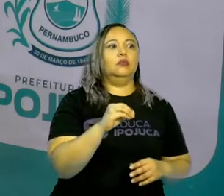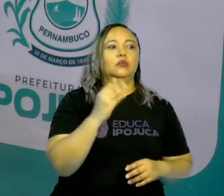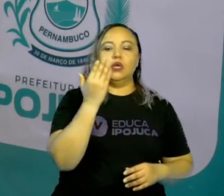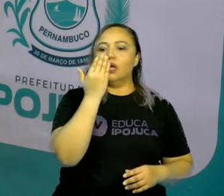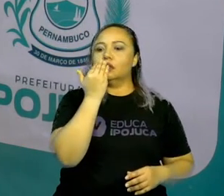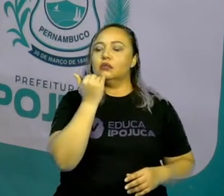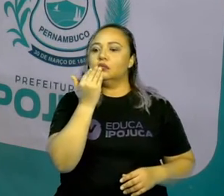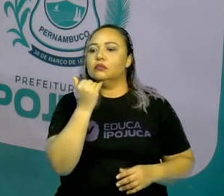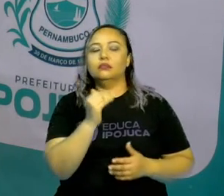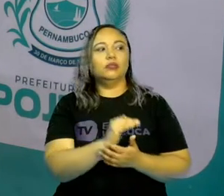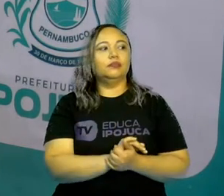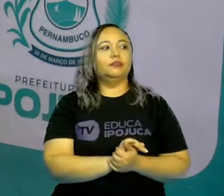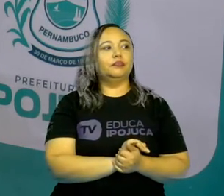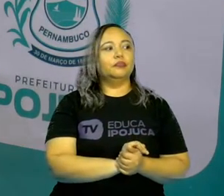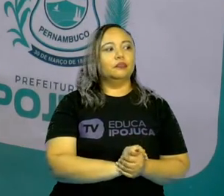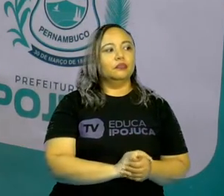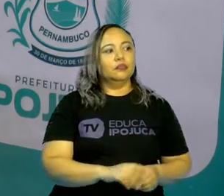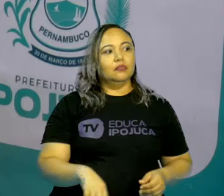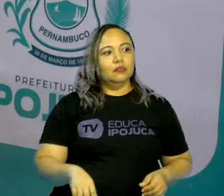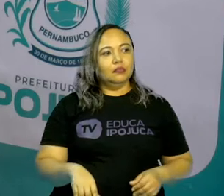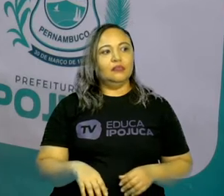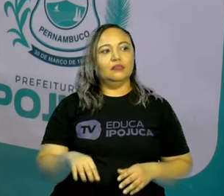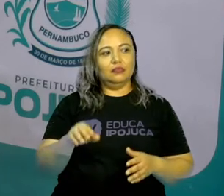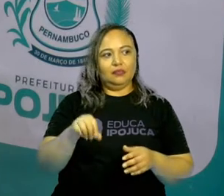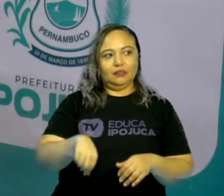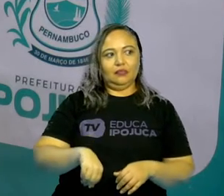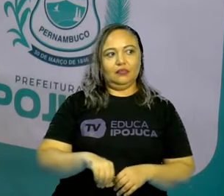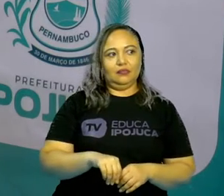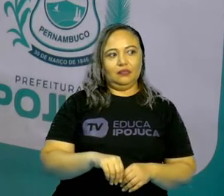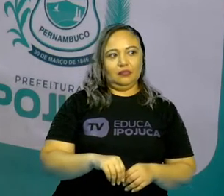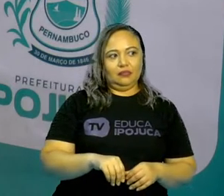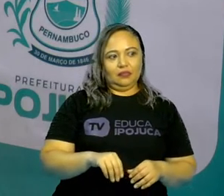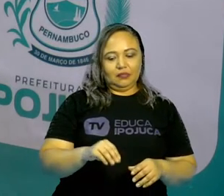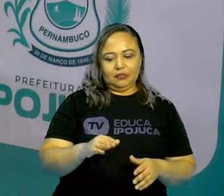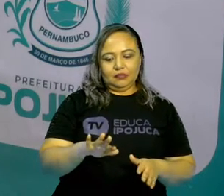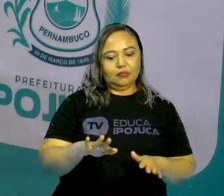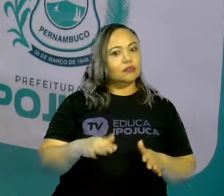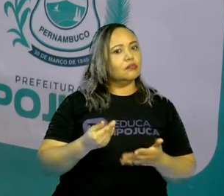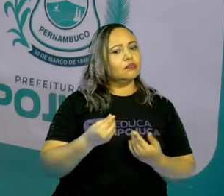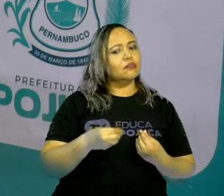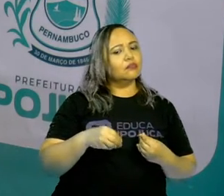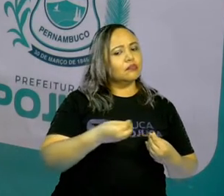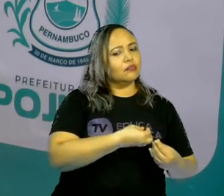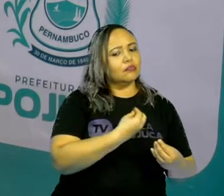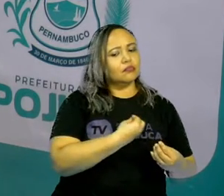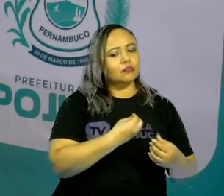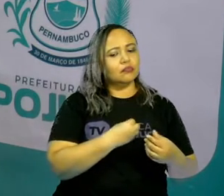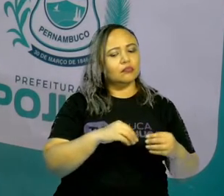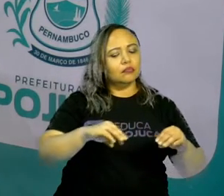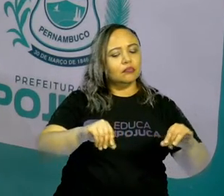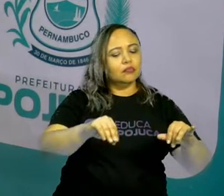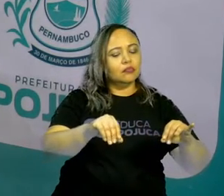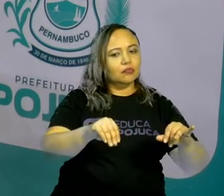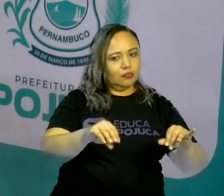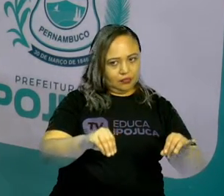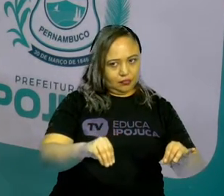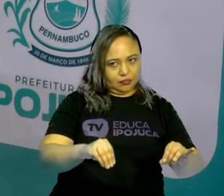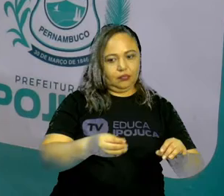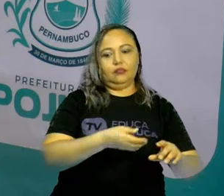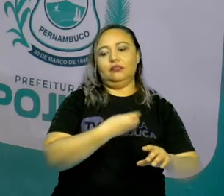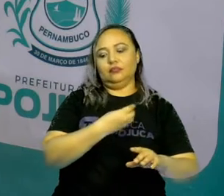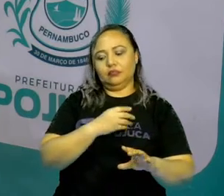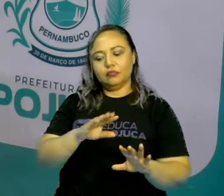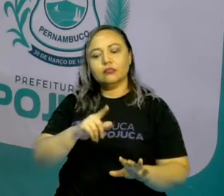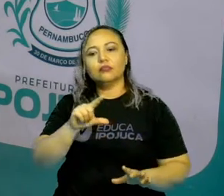comem rapidinho. Mas eles vivem na terra e também na água. Geralmente